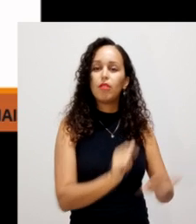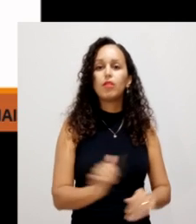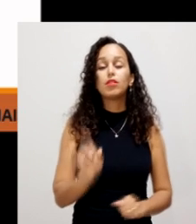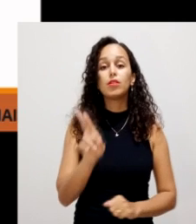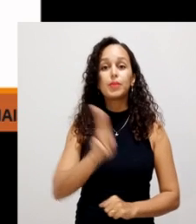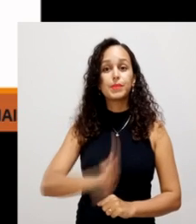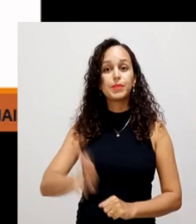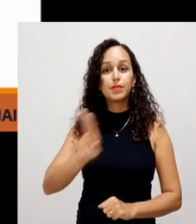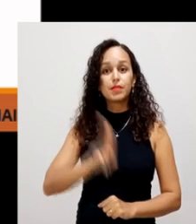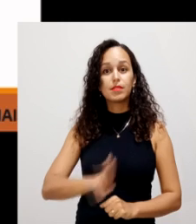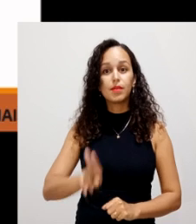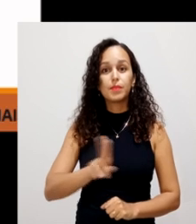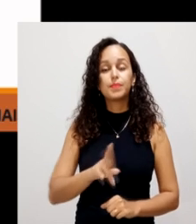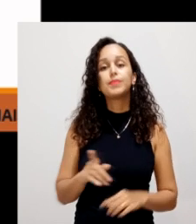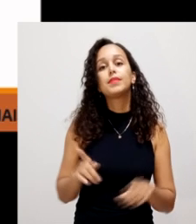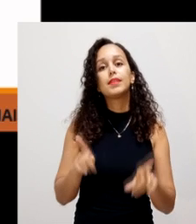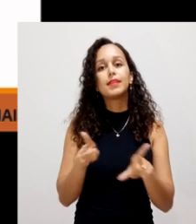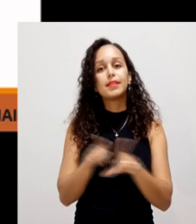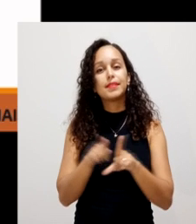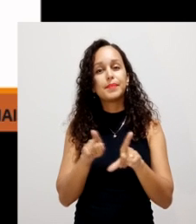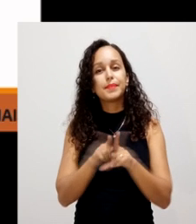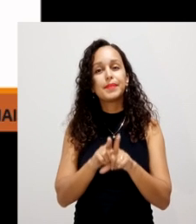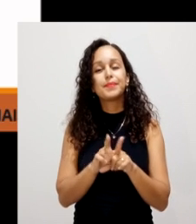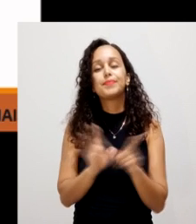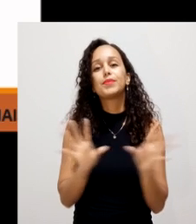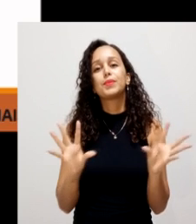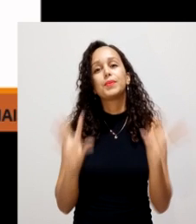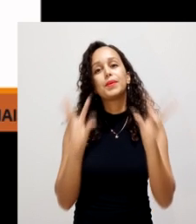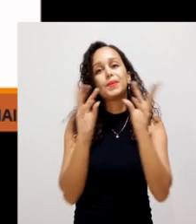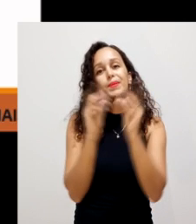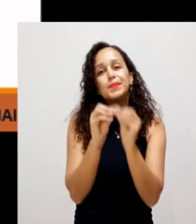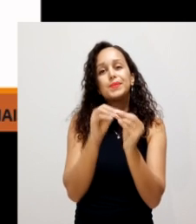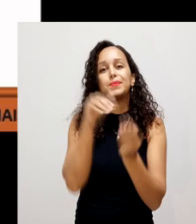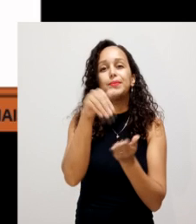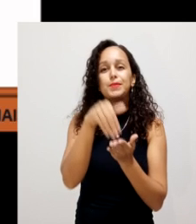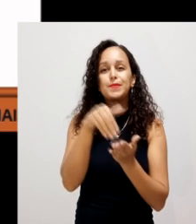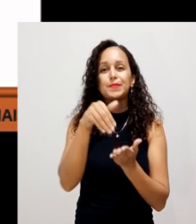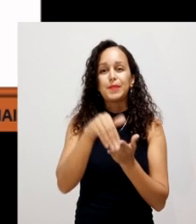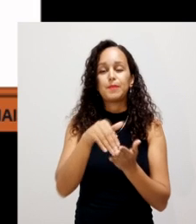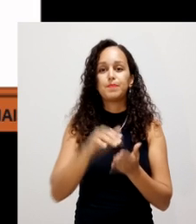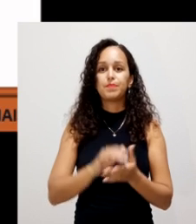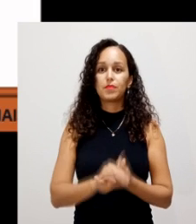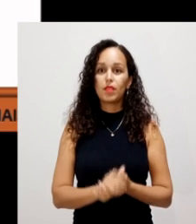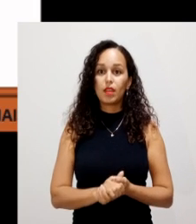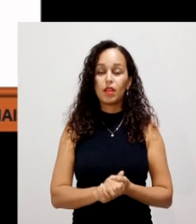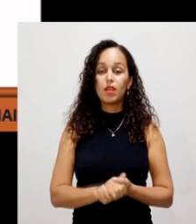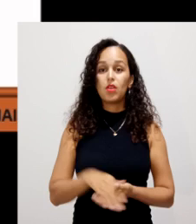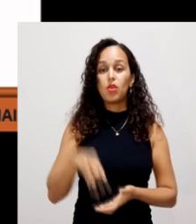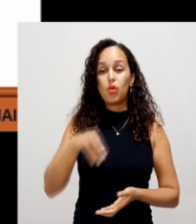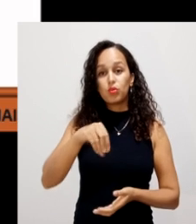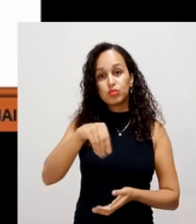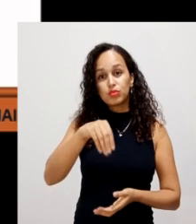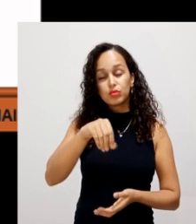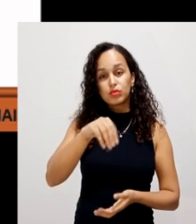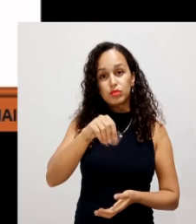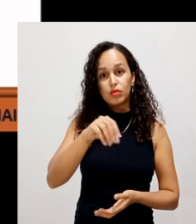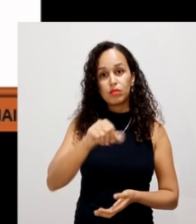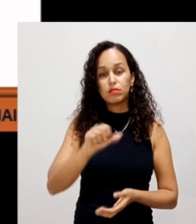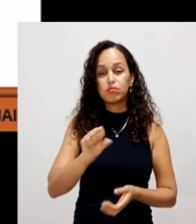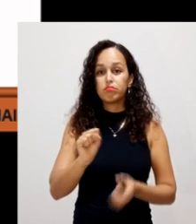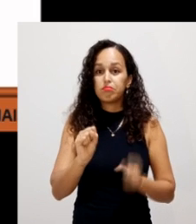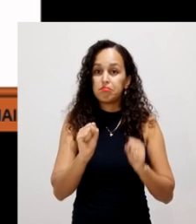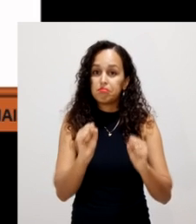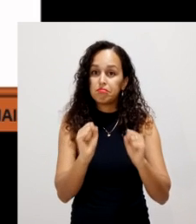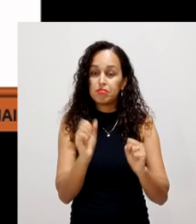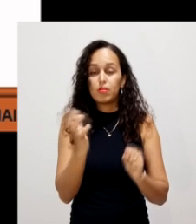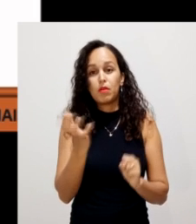composto. E por fim, uma breve consideração final. O solo, de forma proposital ou